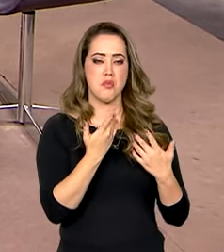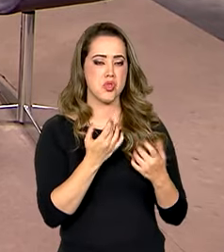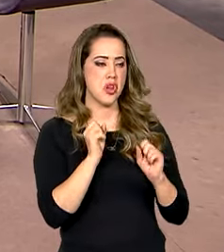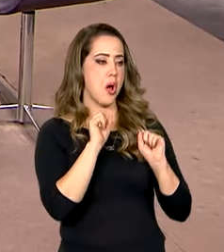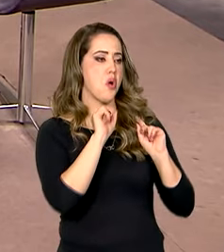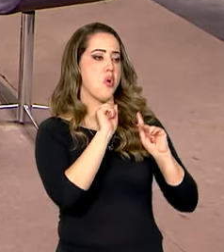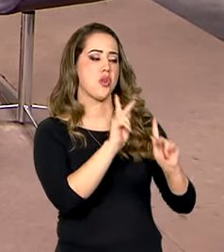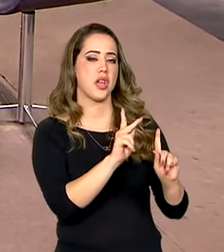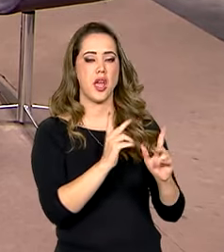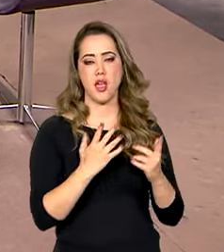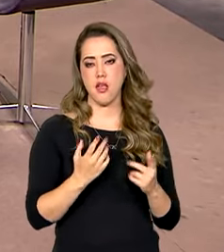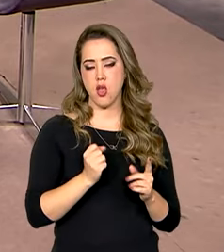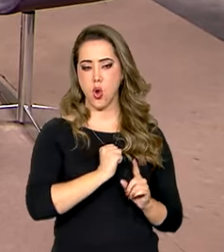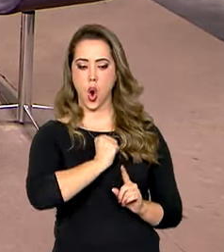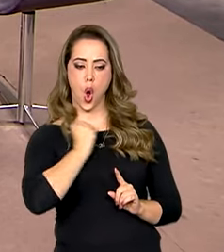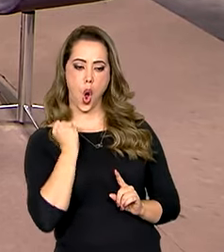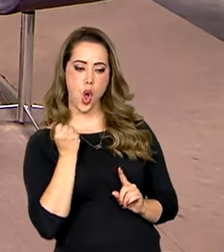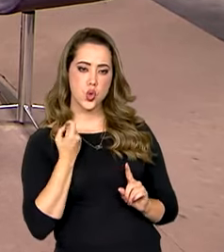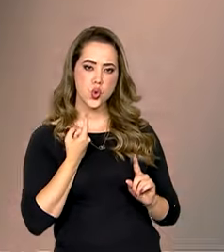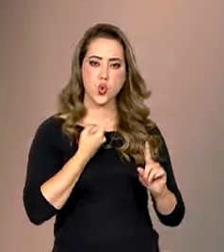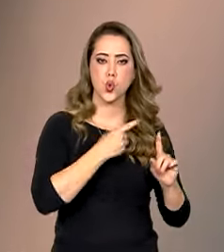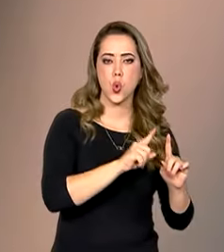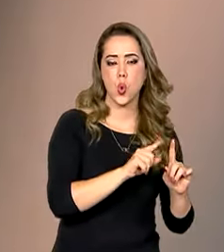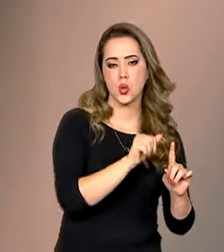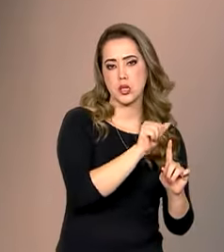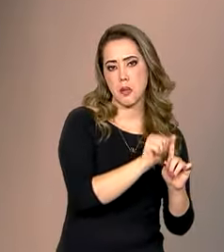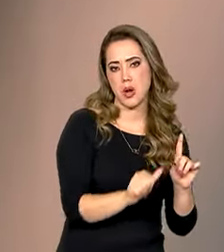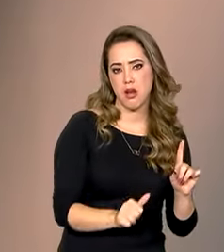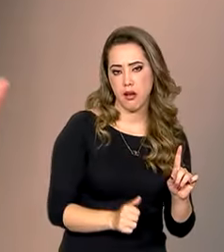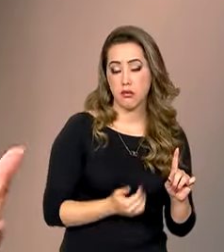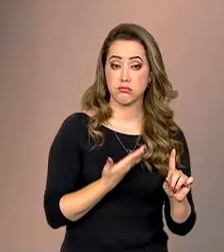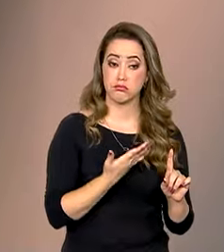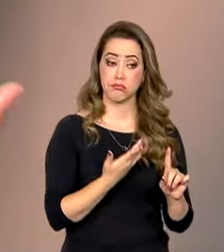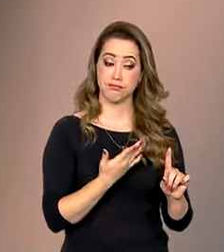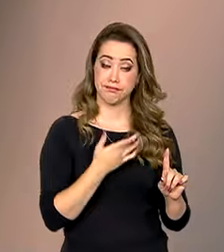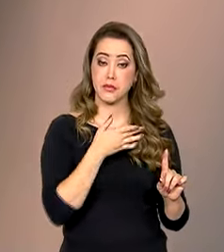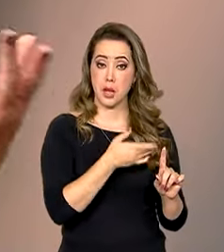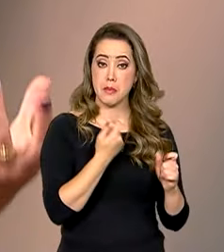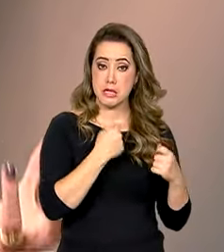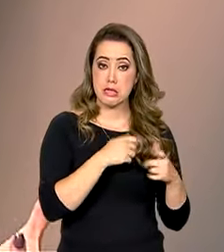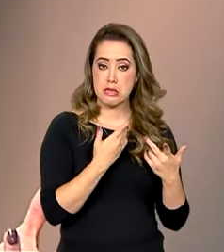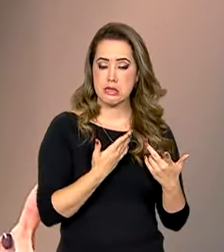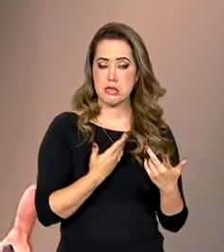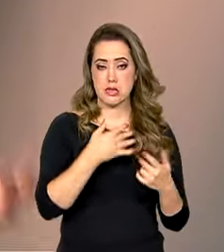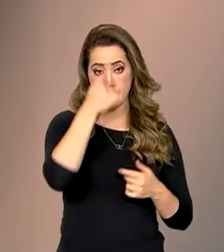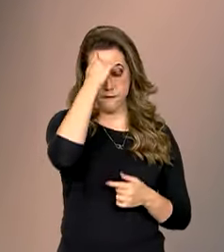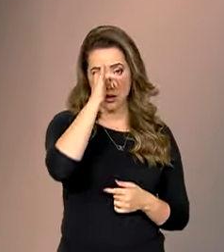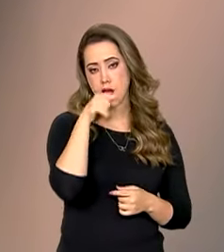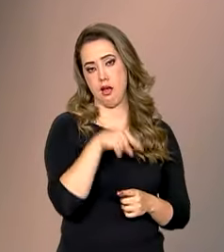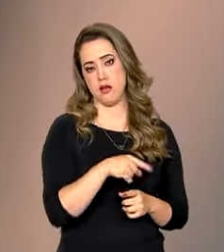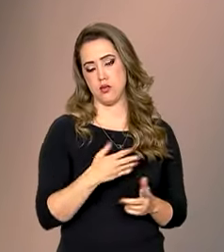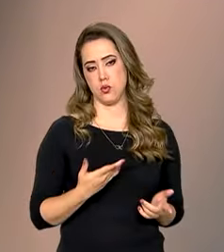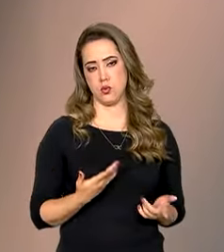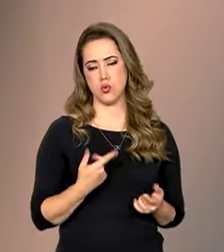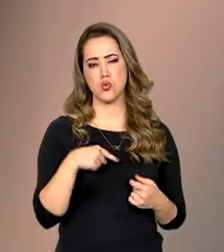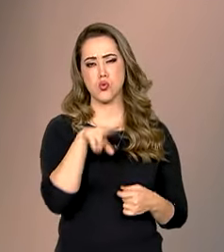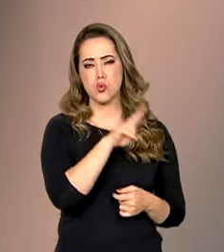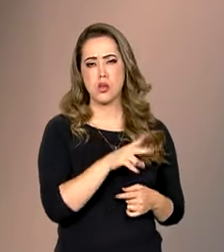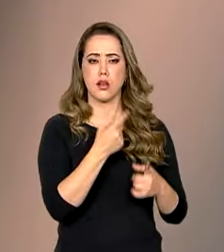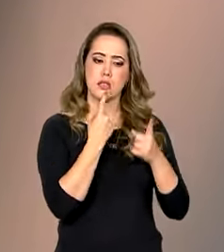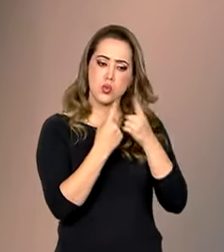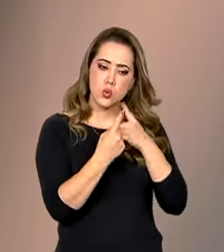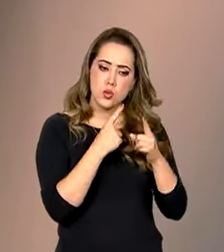ao ódio contra as mulheres. Enfrentarmos as situações de violência contra as mulheres por meio deste